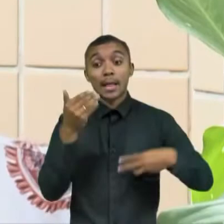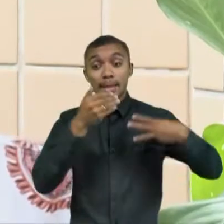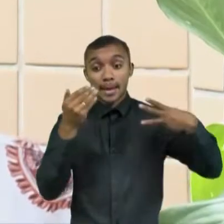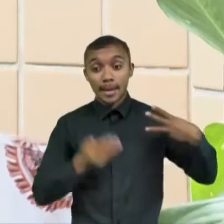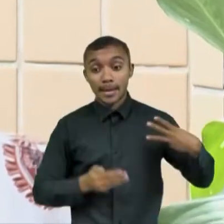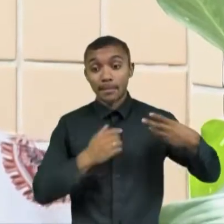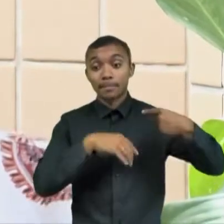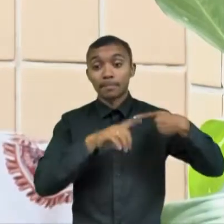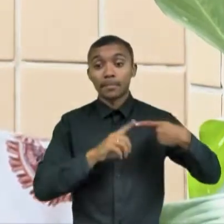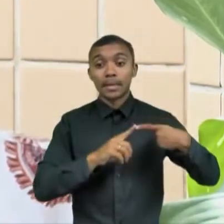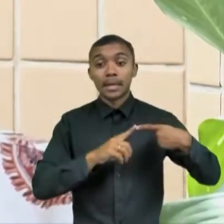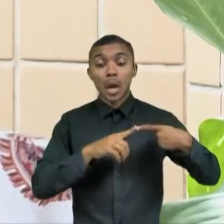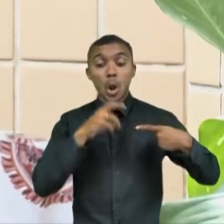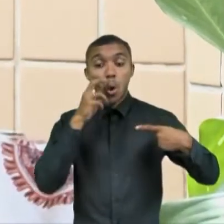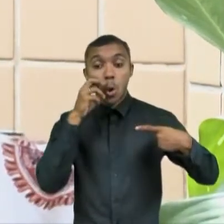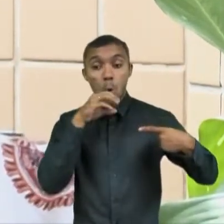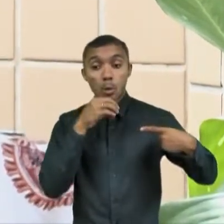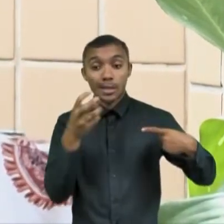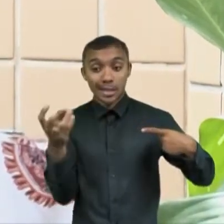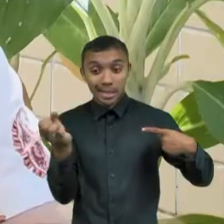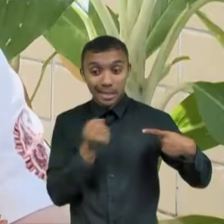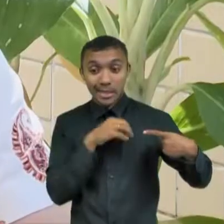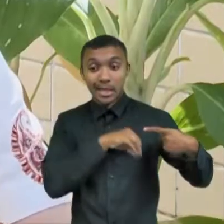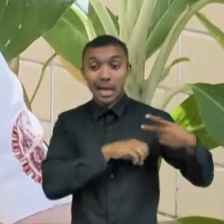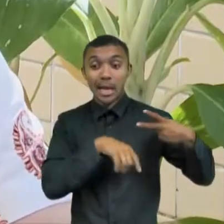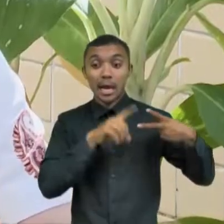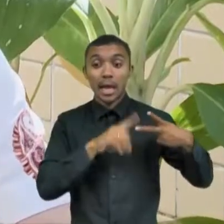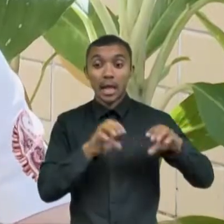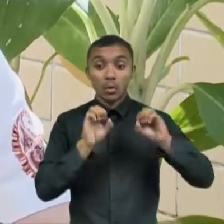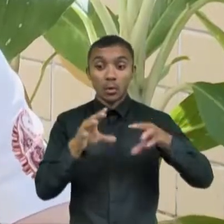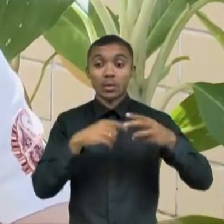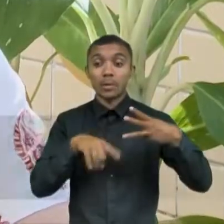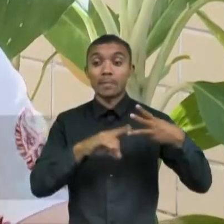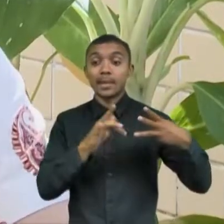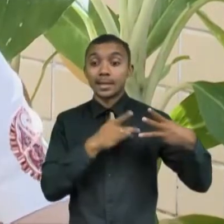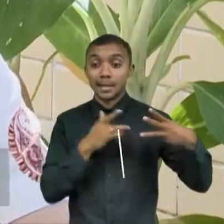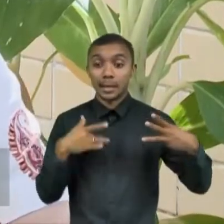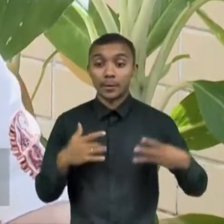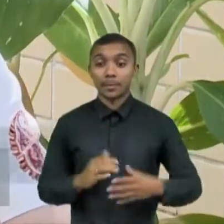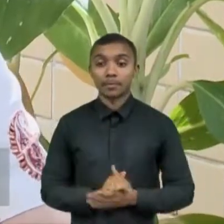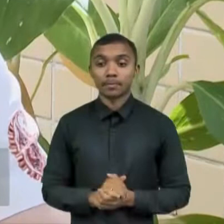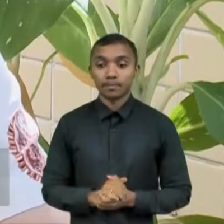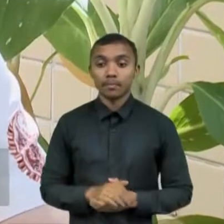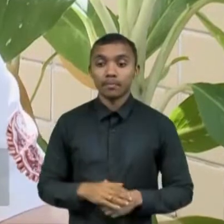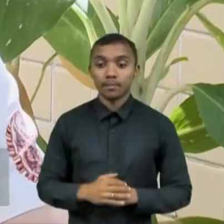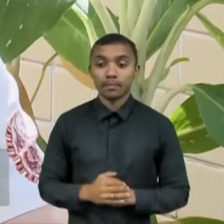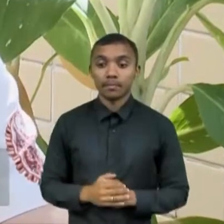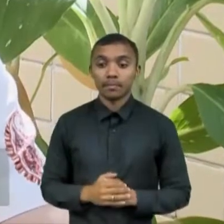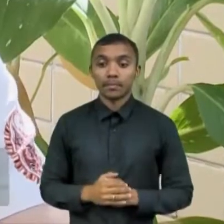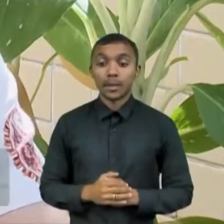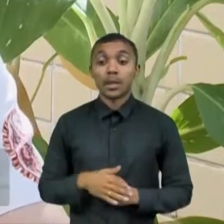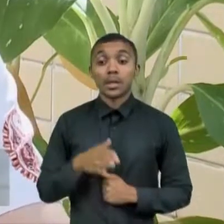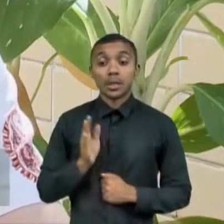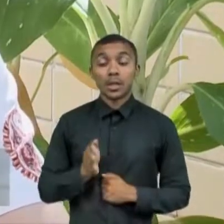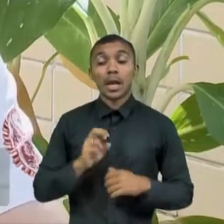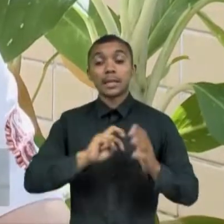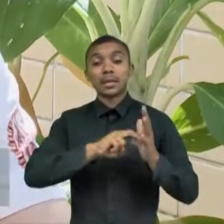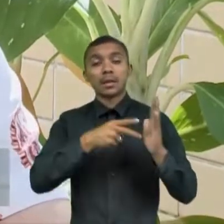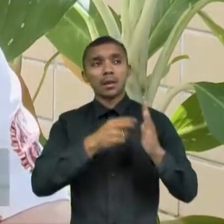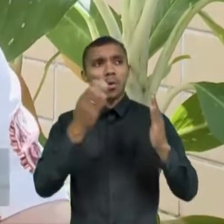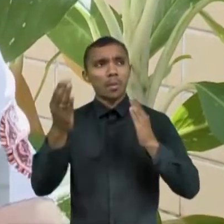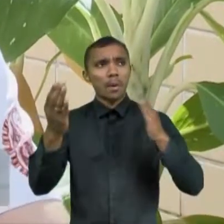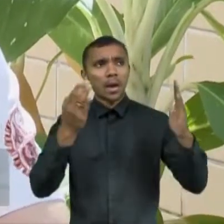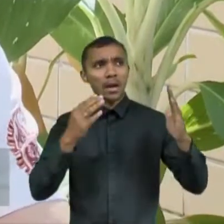renda, saúde e educação de um país. Isso reflete o que a economia brasileira tem passado nos últimos anos, a partir de 2013,